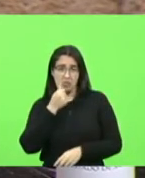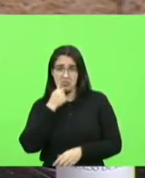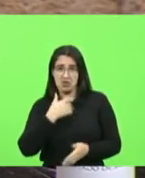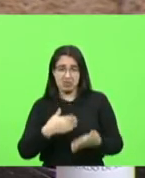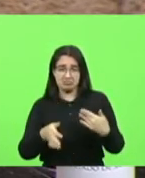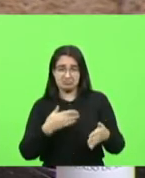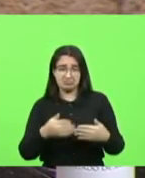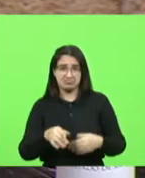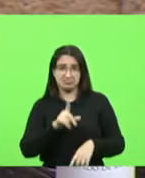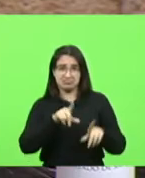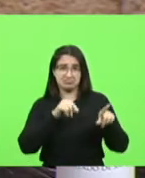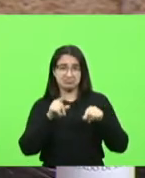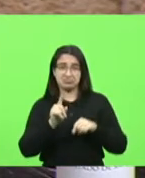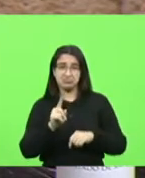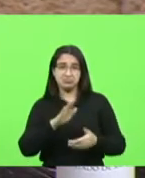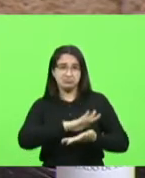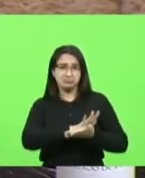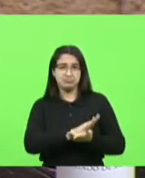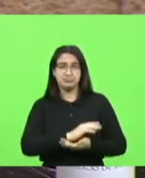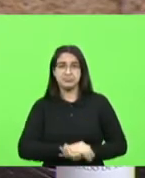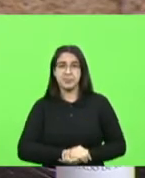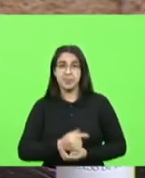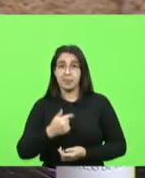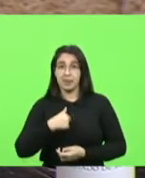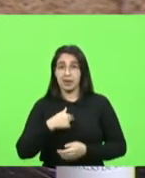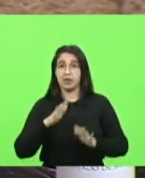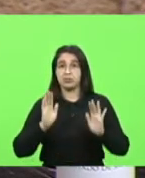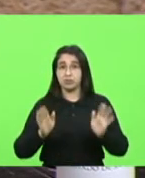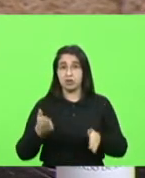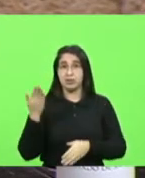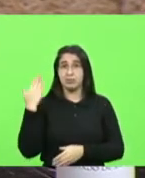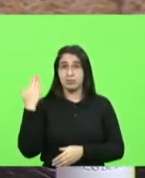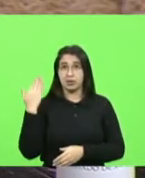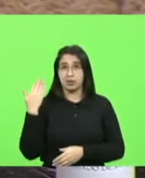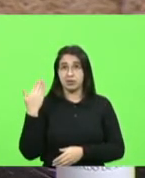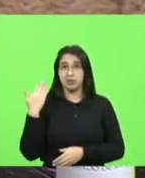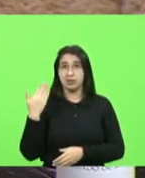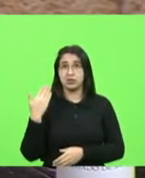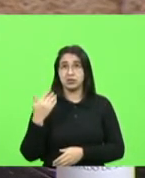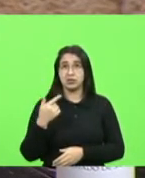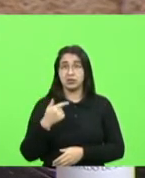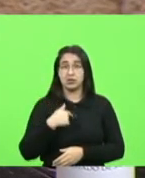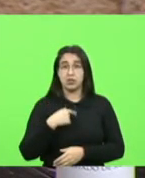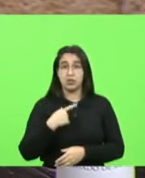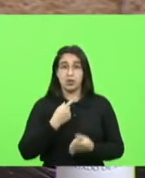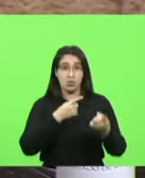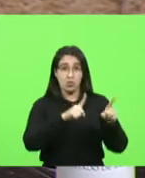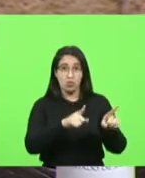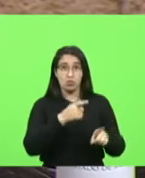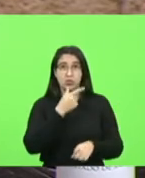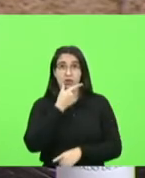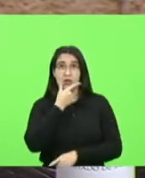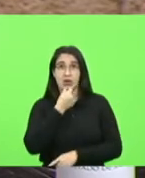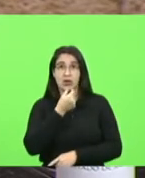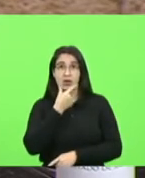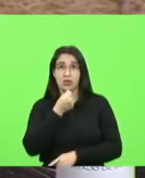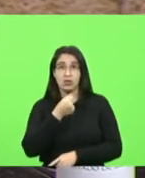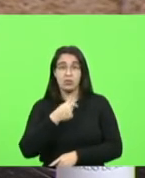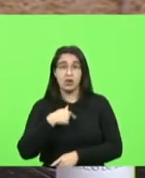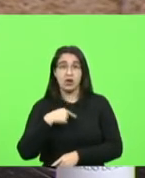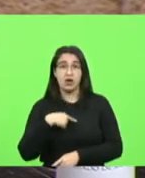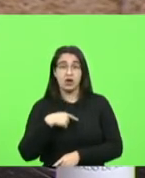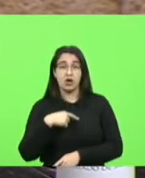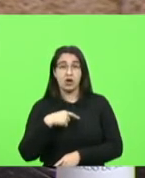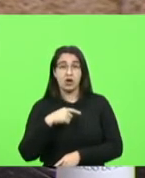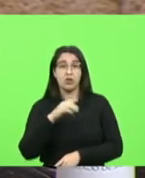eu inclusive já tive uma desavença com um jornalista homem e eu chamei o jornalista naquela ocasião de